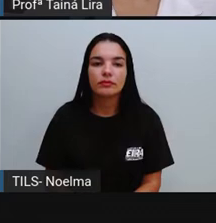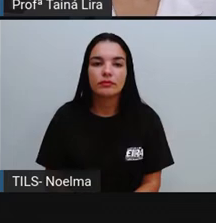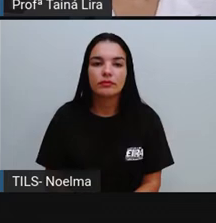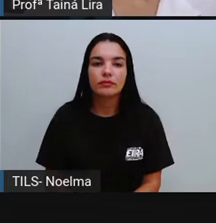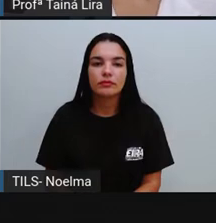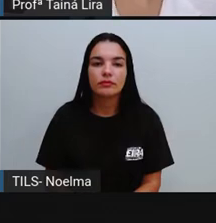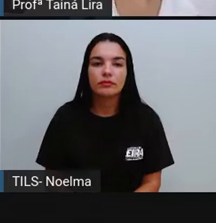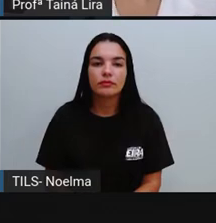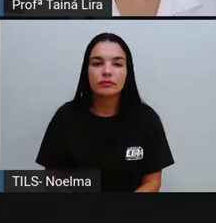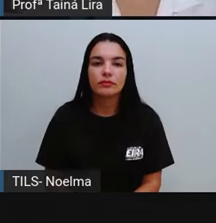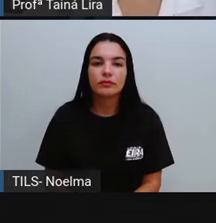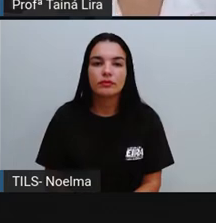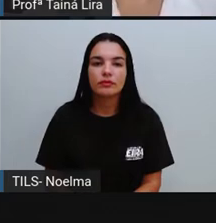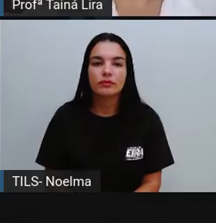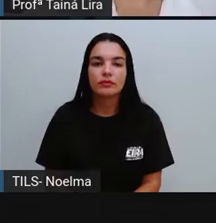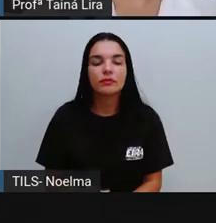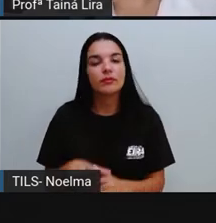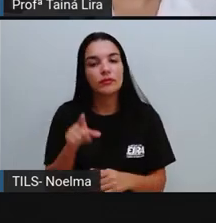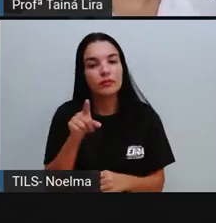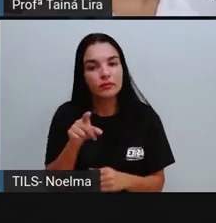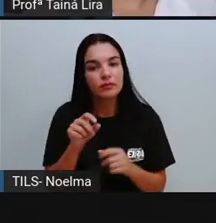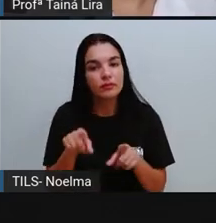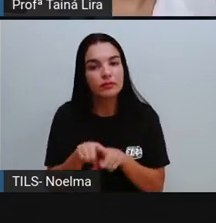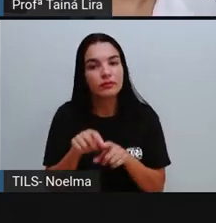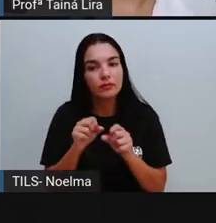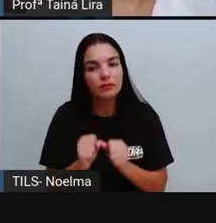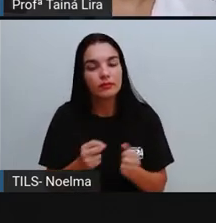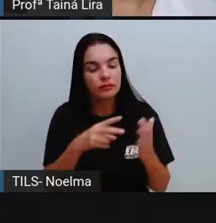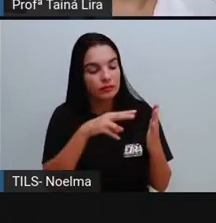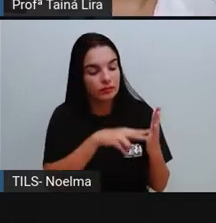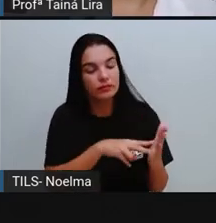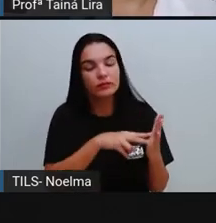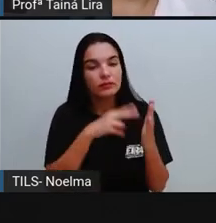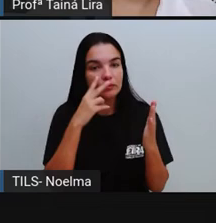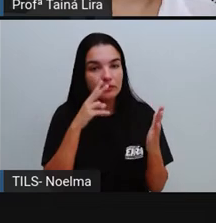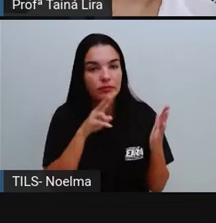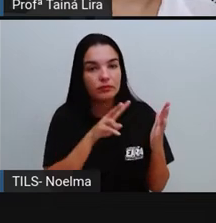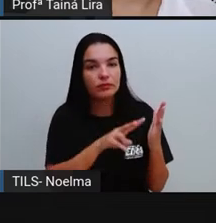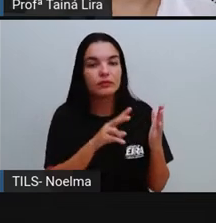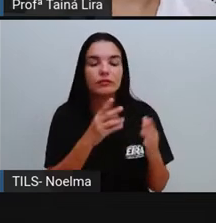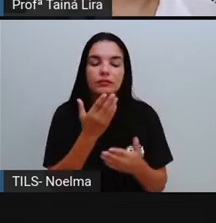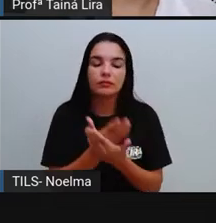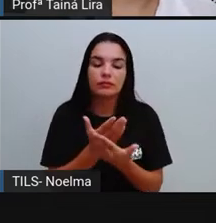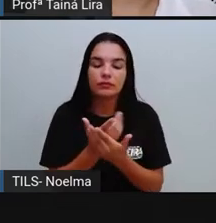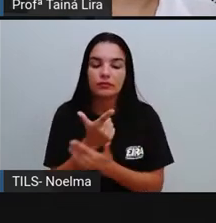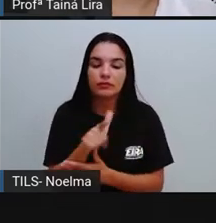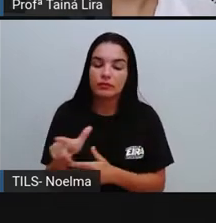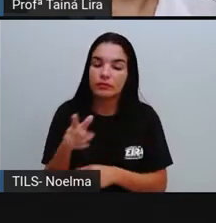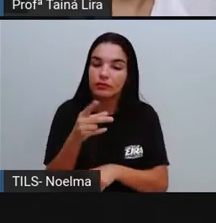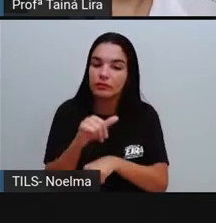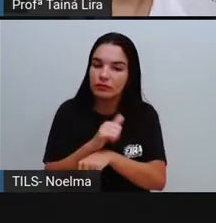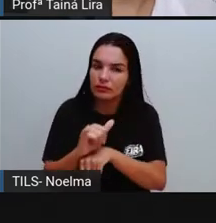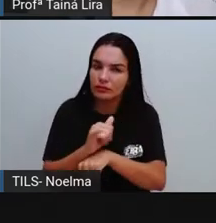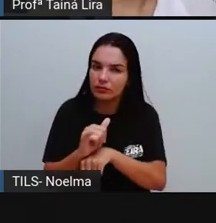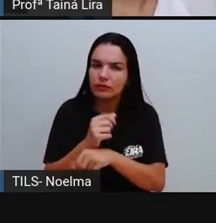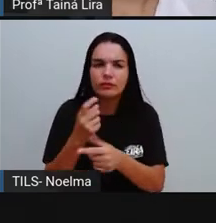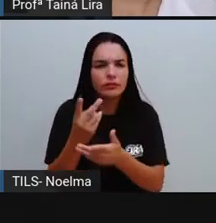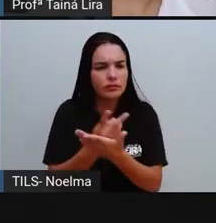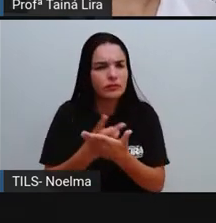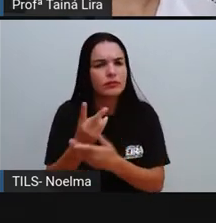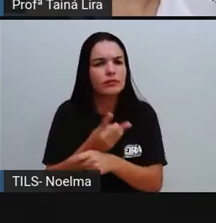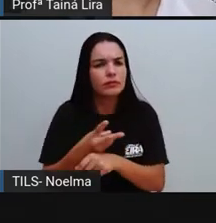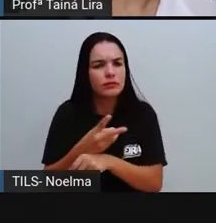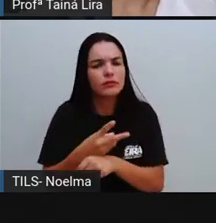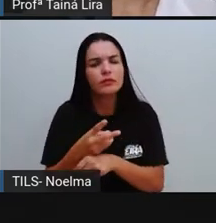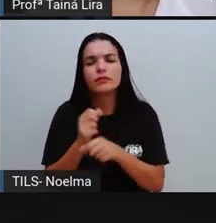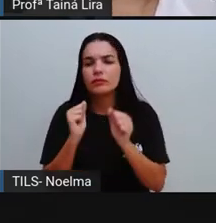dúvida, Na escrita, Vocês podem estar assistindo, Essa aula novamente, Se for uma palavrinha, Se tiver aqui, Na tabela, Que